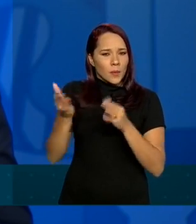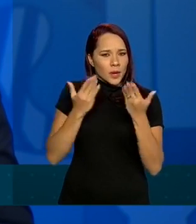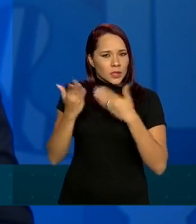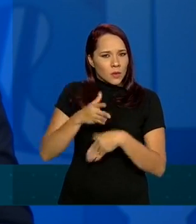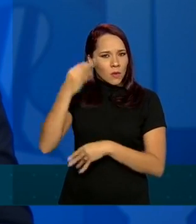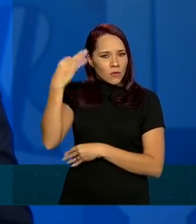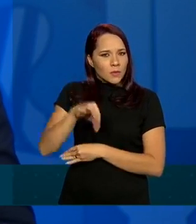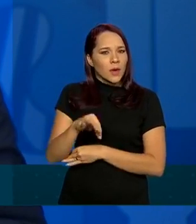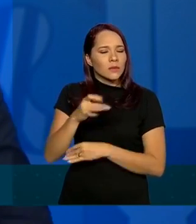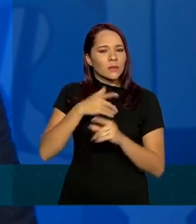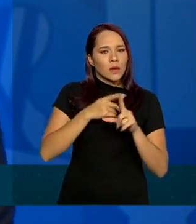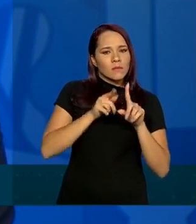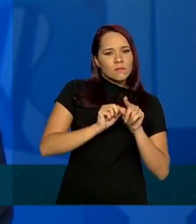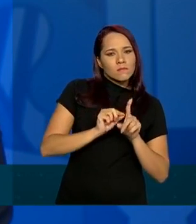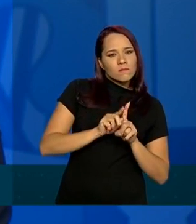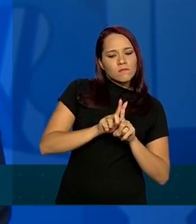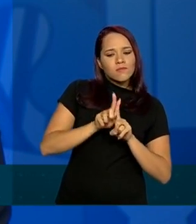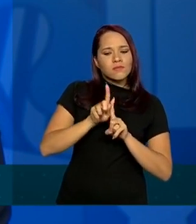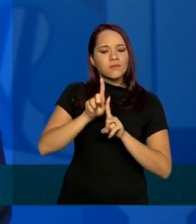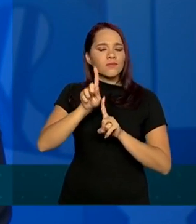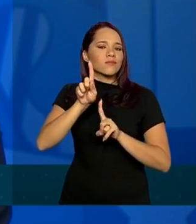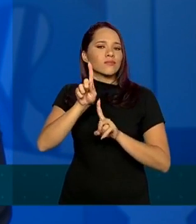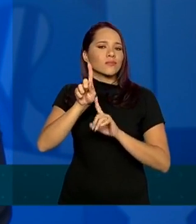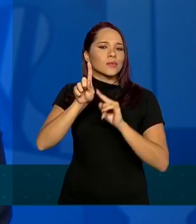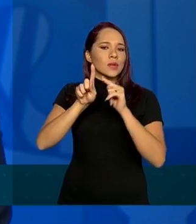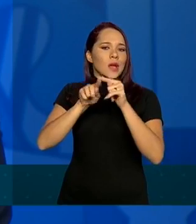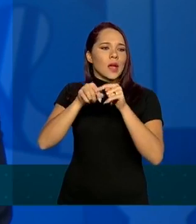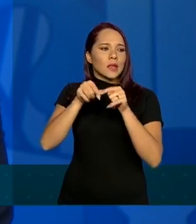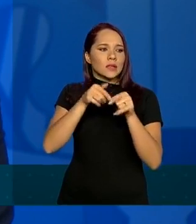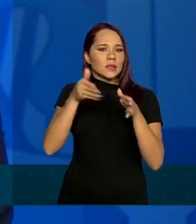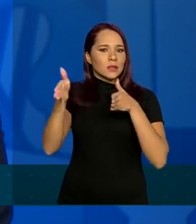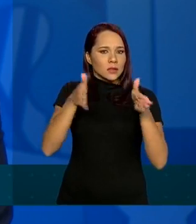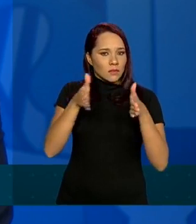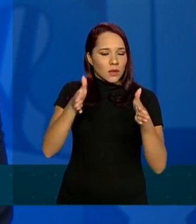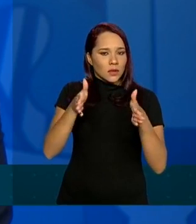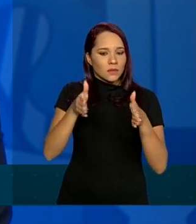e de óbitos, um aumento entre essas semanas.